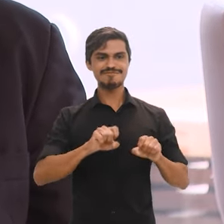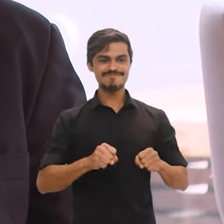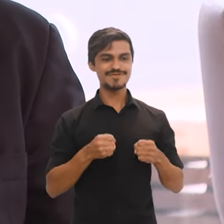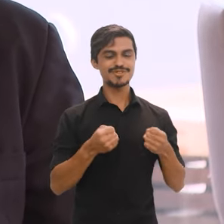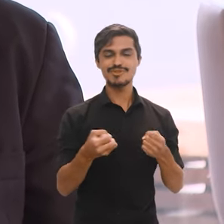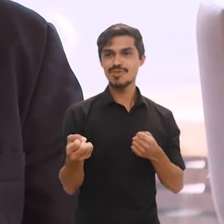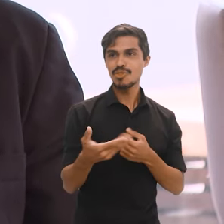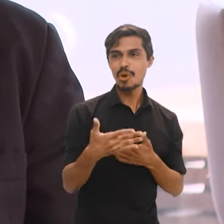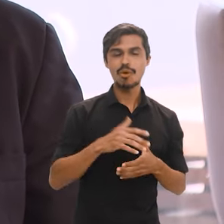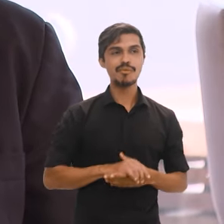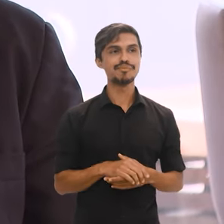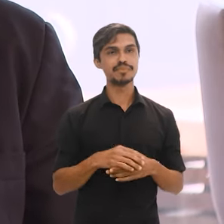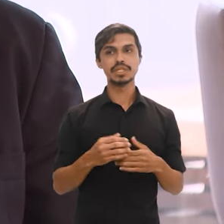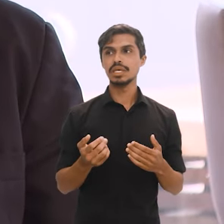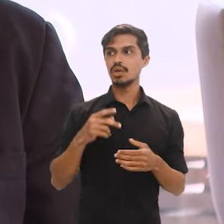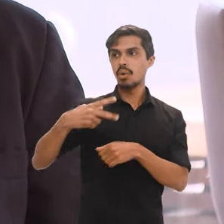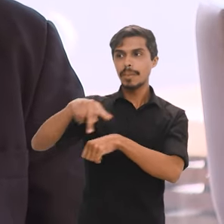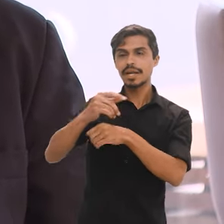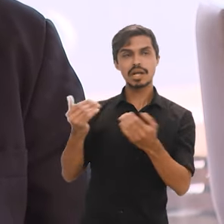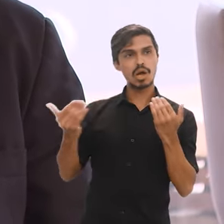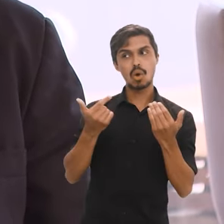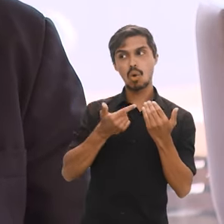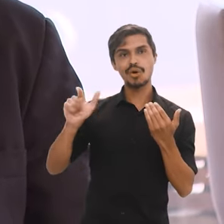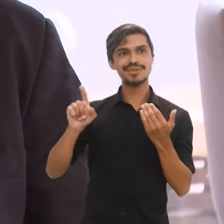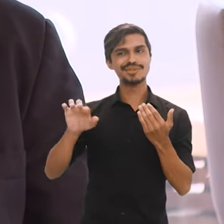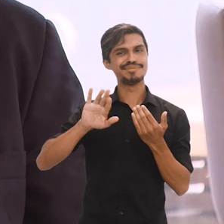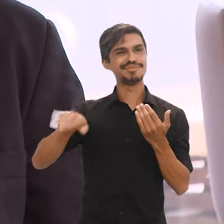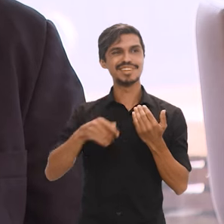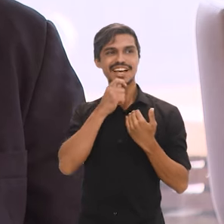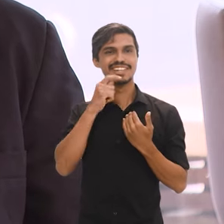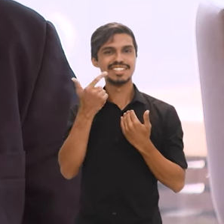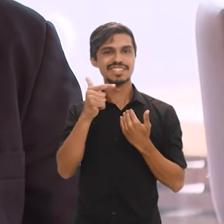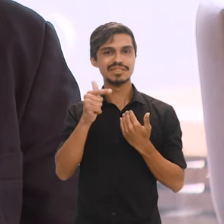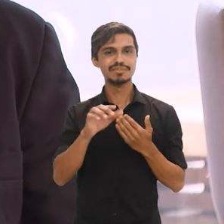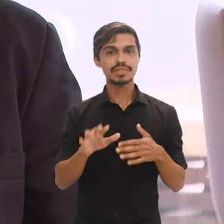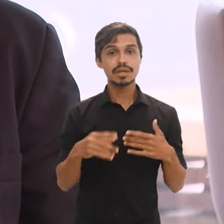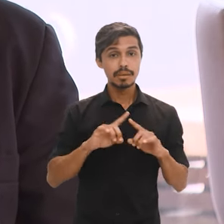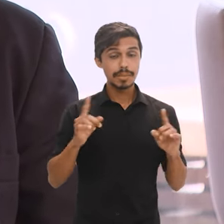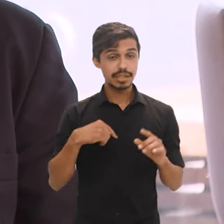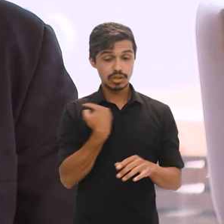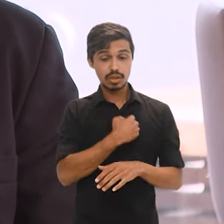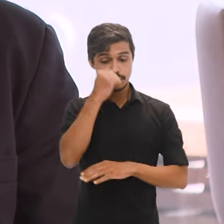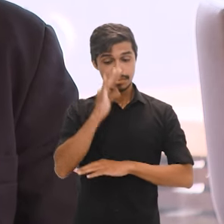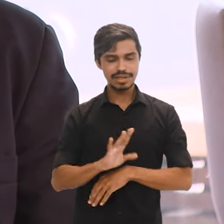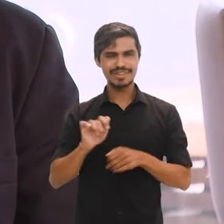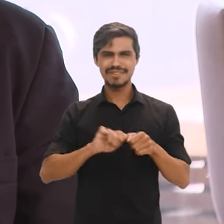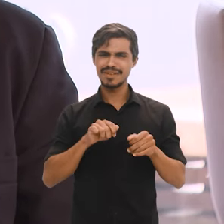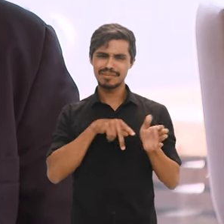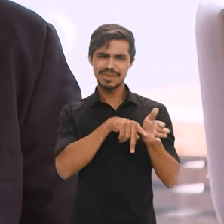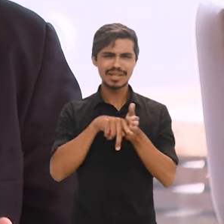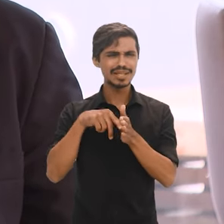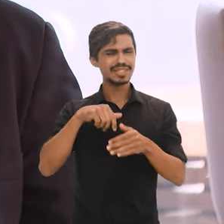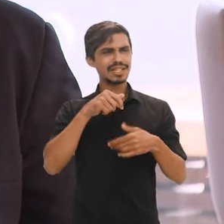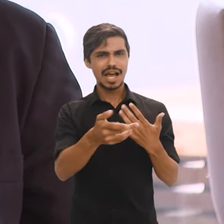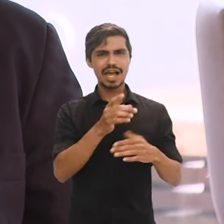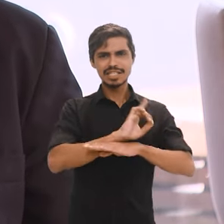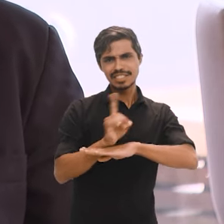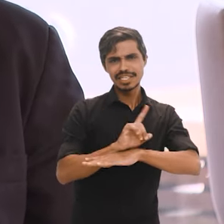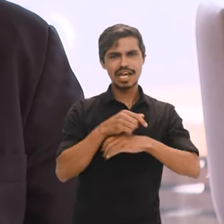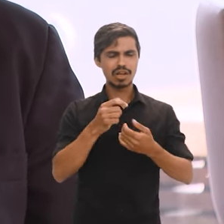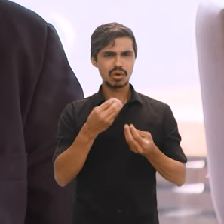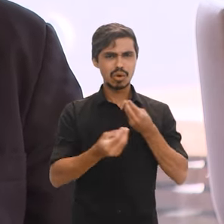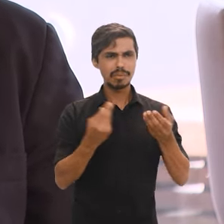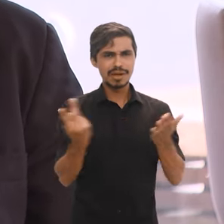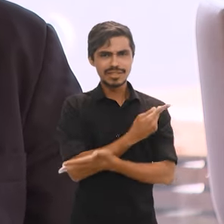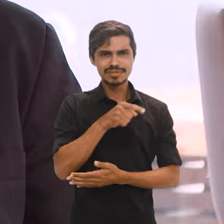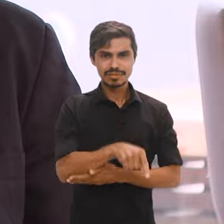comparando com outras instituições de outros países, e produzindo uma informação a respeito das transformações que o Brasil está vivendo. A digitalização da